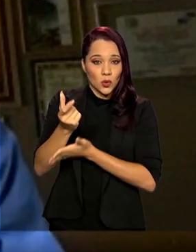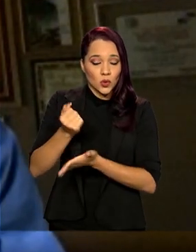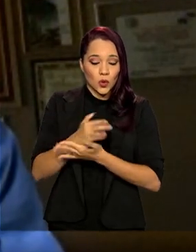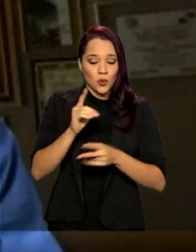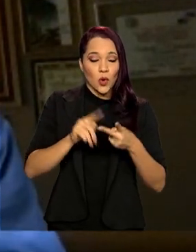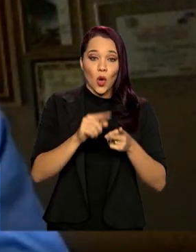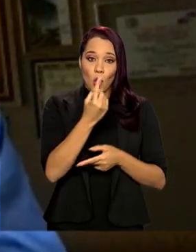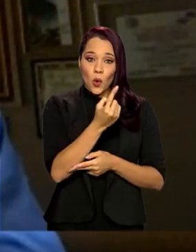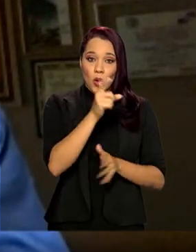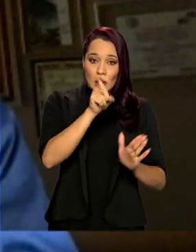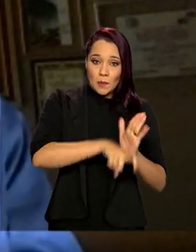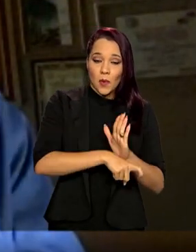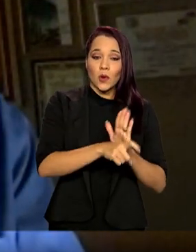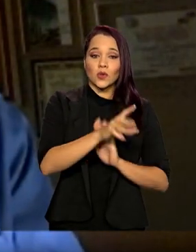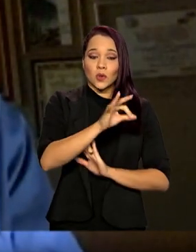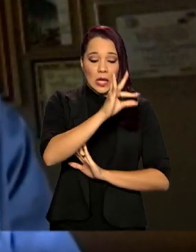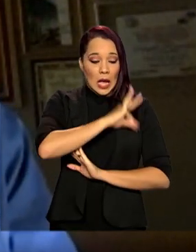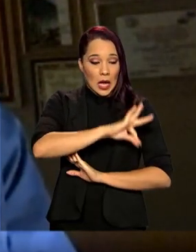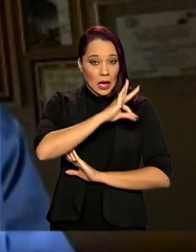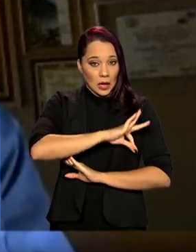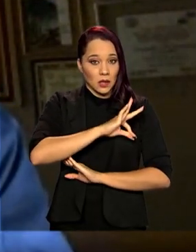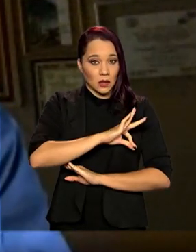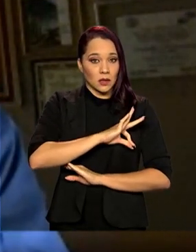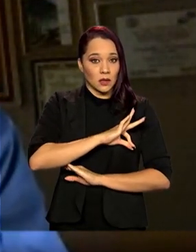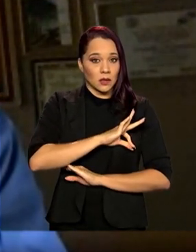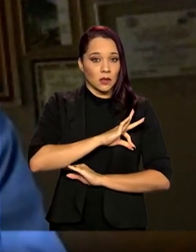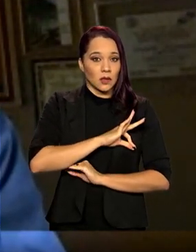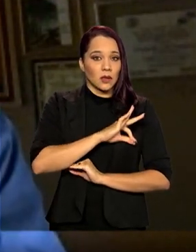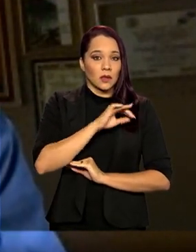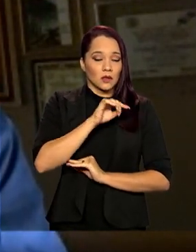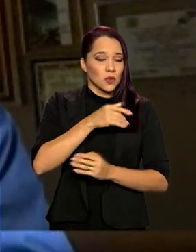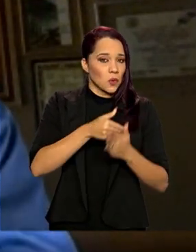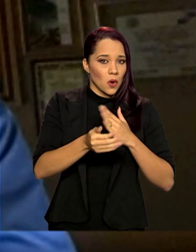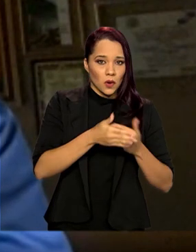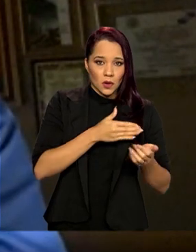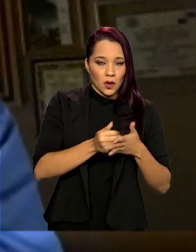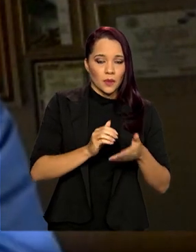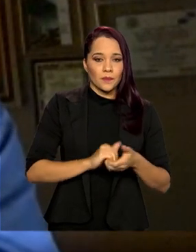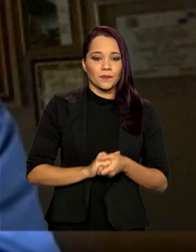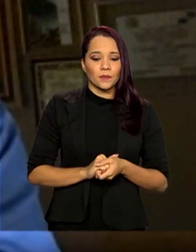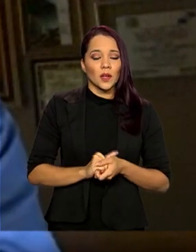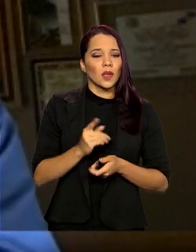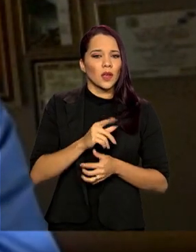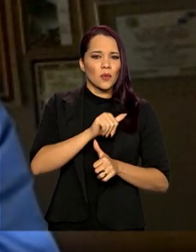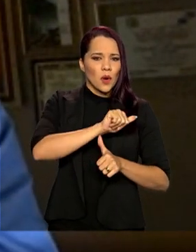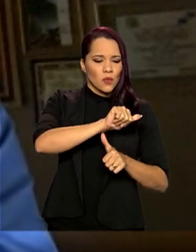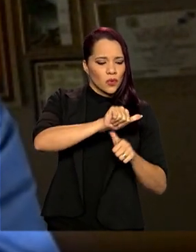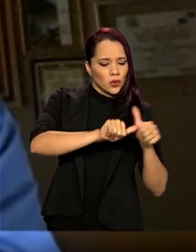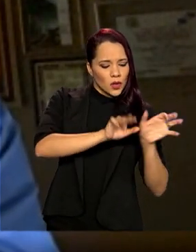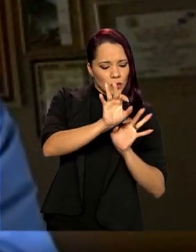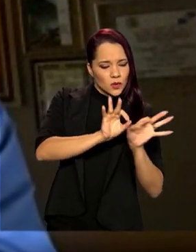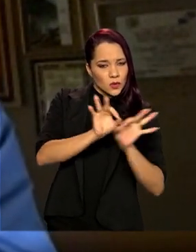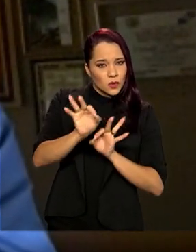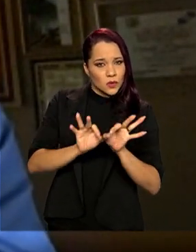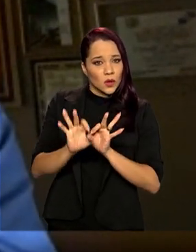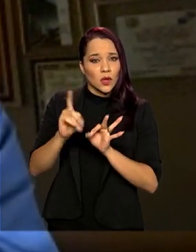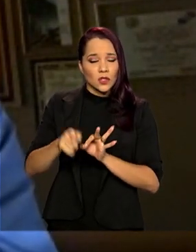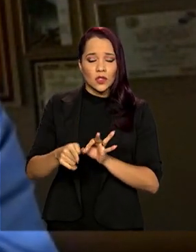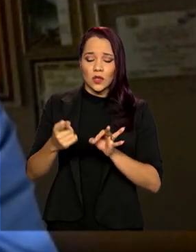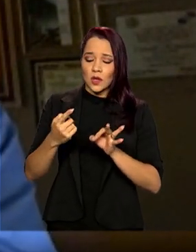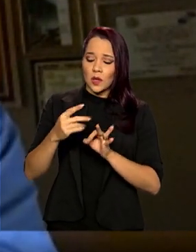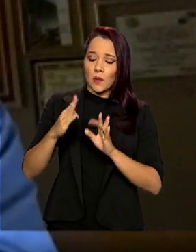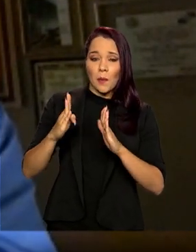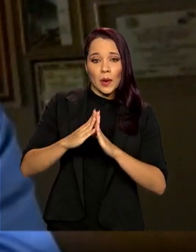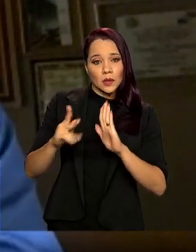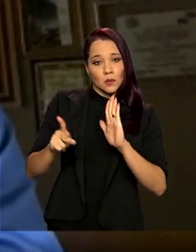imposto de renda único na base de rendas e provento, de qualquer natureza, e um reordonamento na base patrimonial